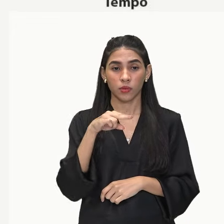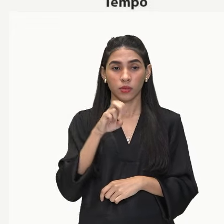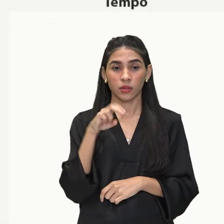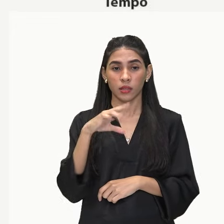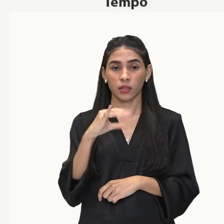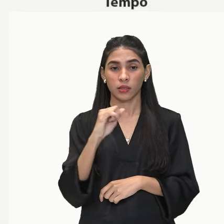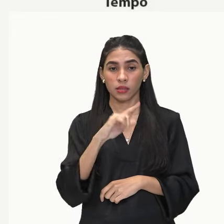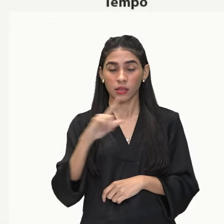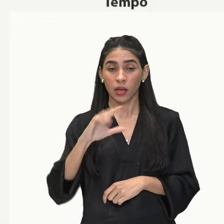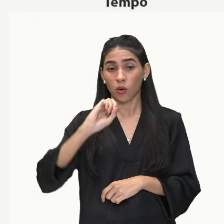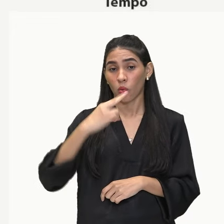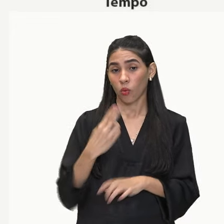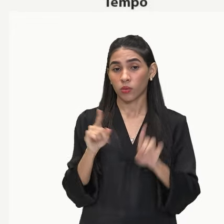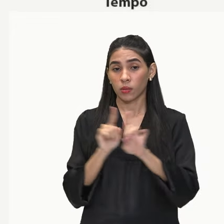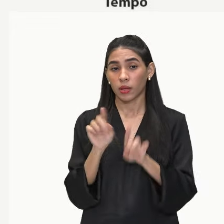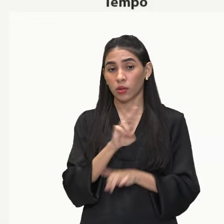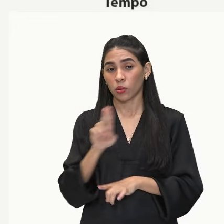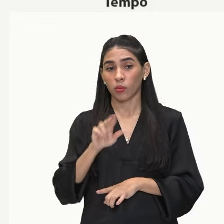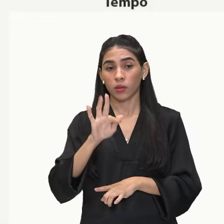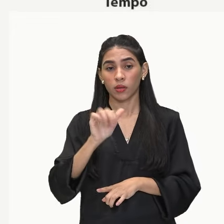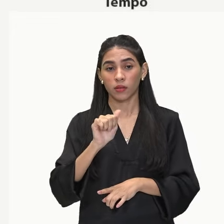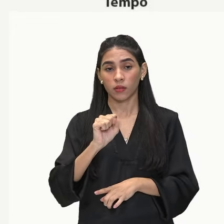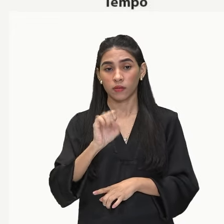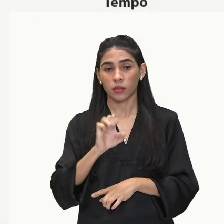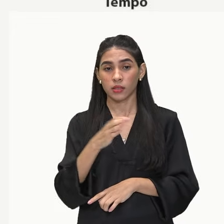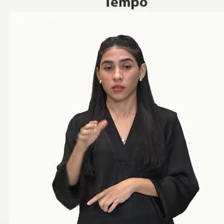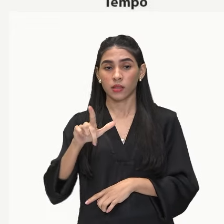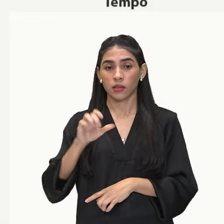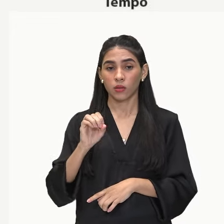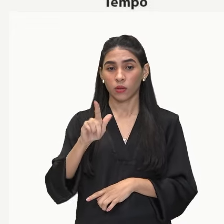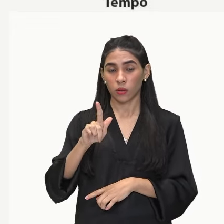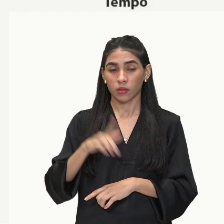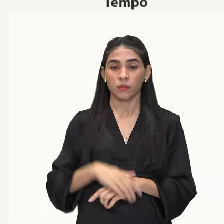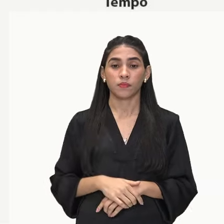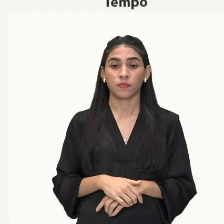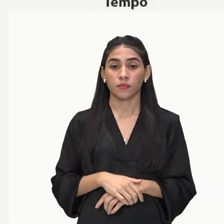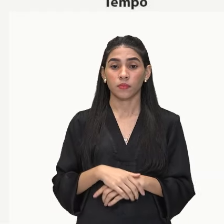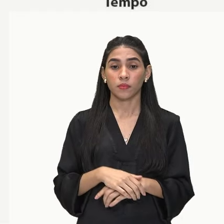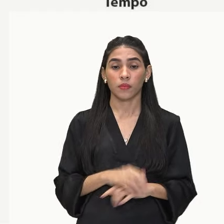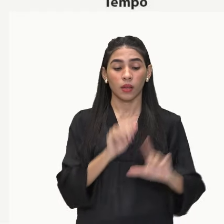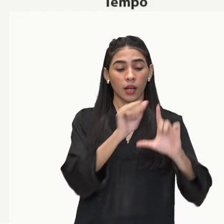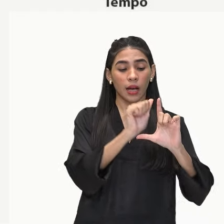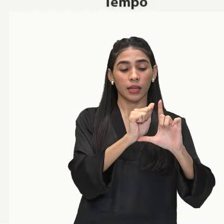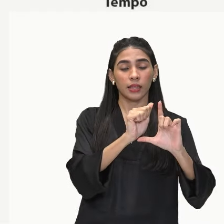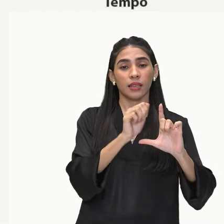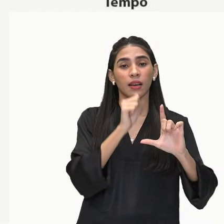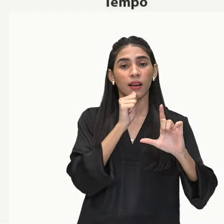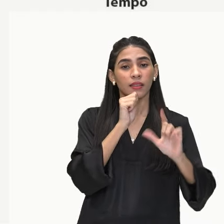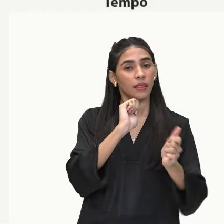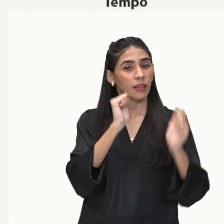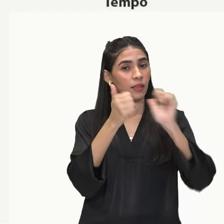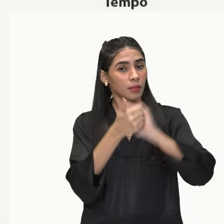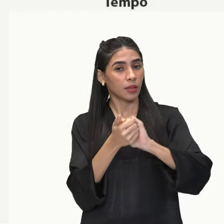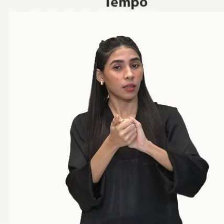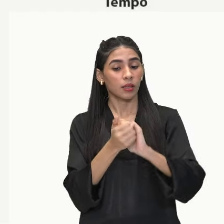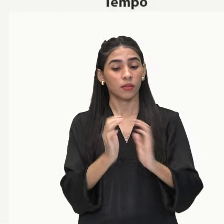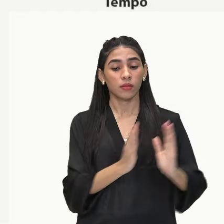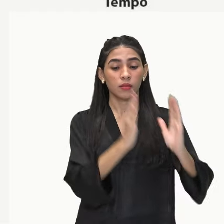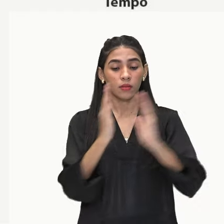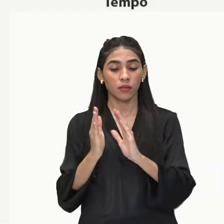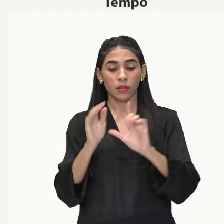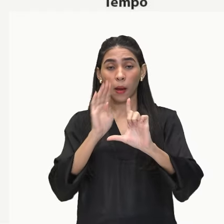chamado de fase LOG. Então, observe que aqui, o indivíduo estava se adaptando. Na fase B, o a gente